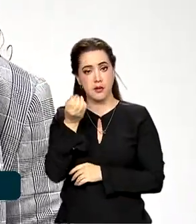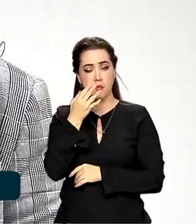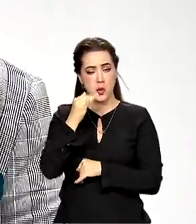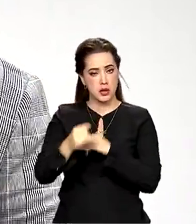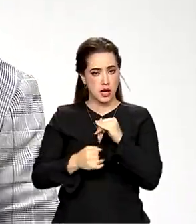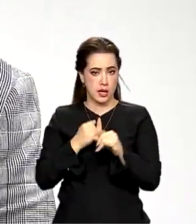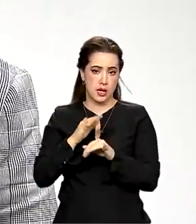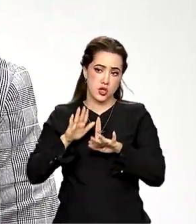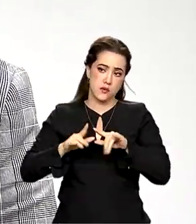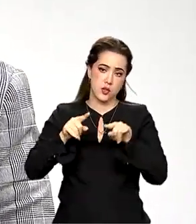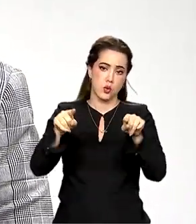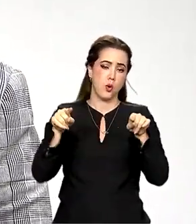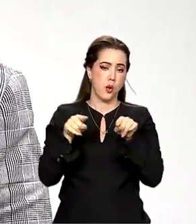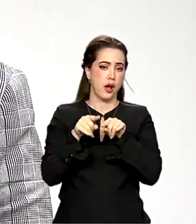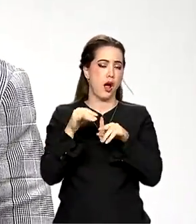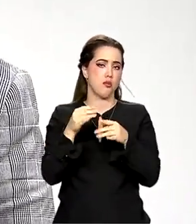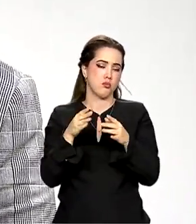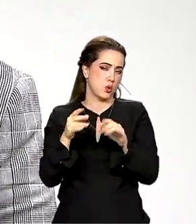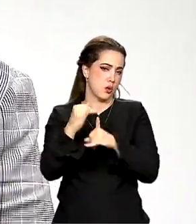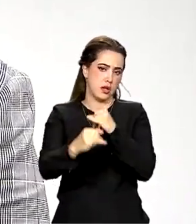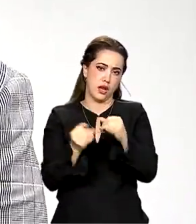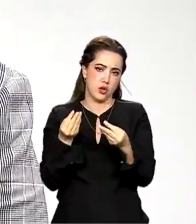ir em algum ponto de conexão, mas que isso seja fácil para ele.